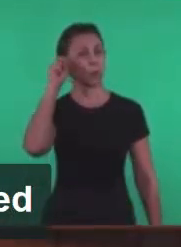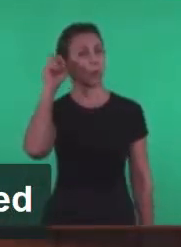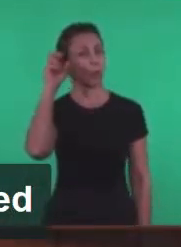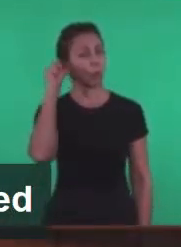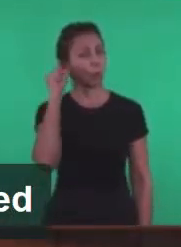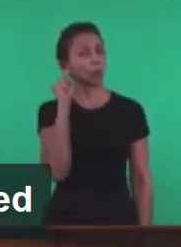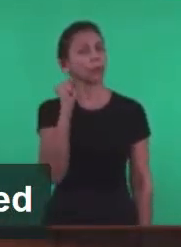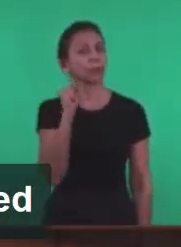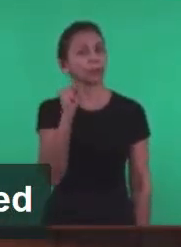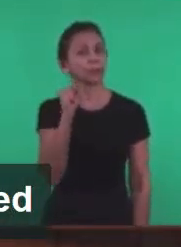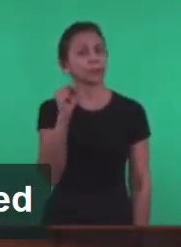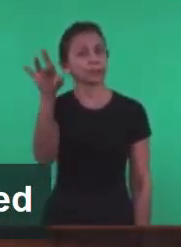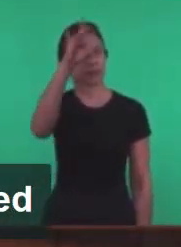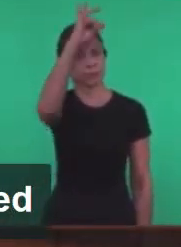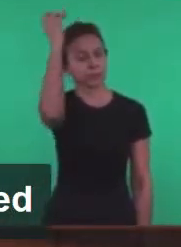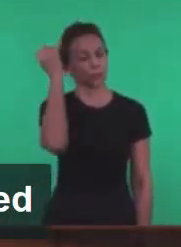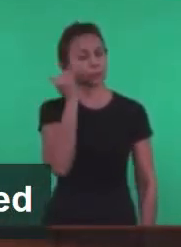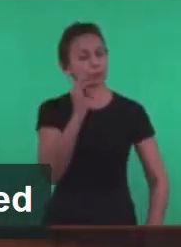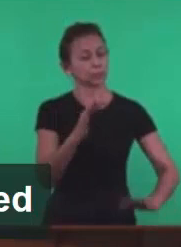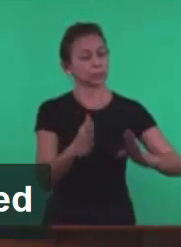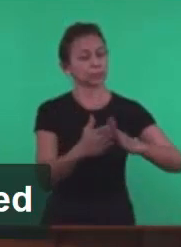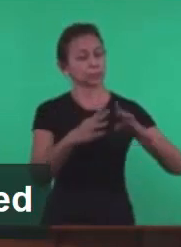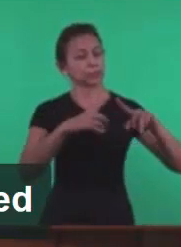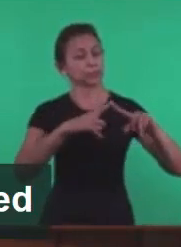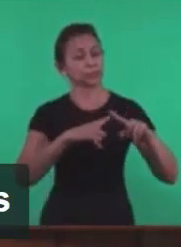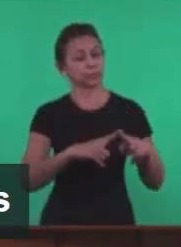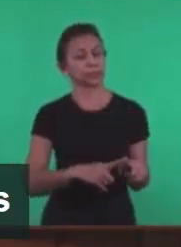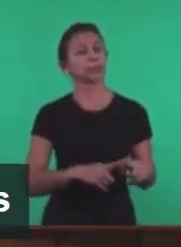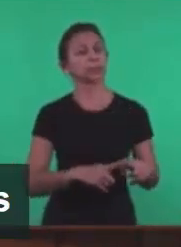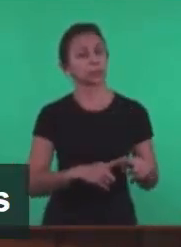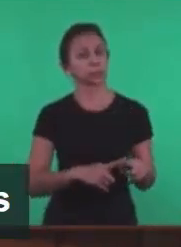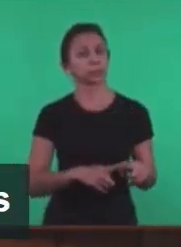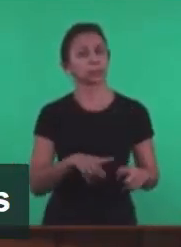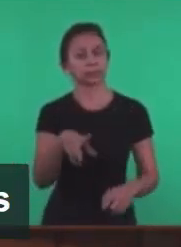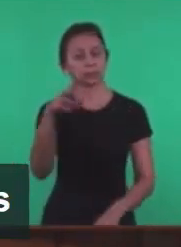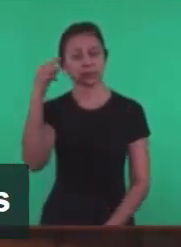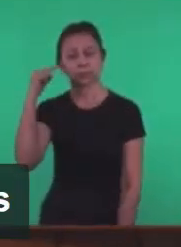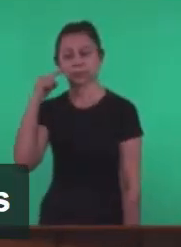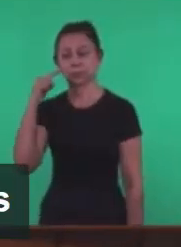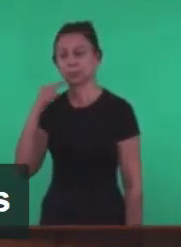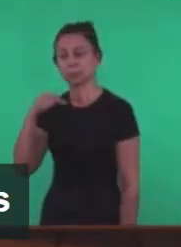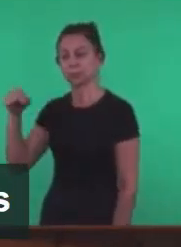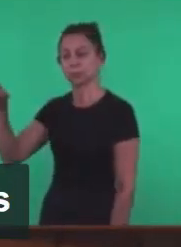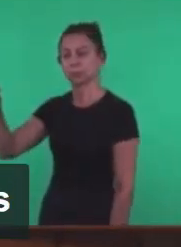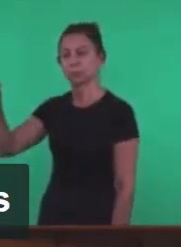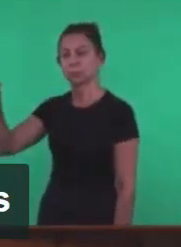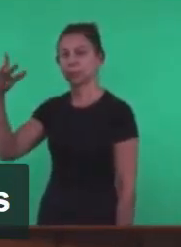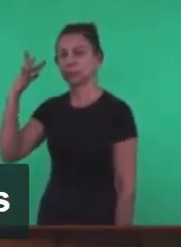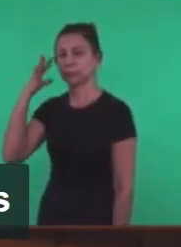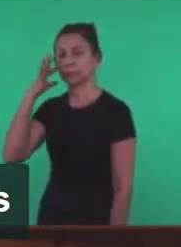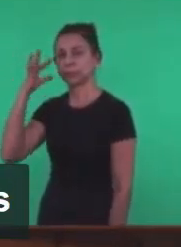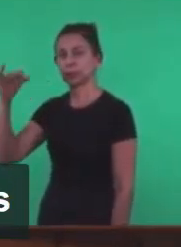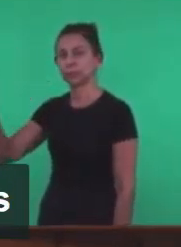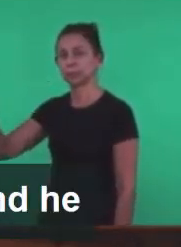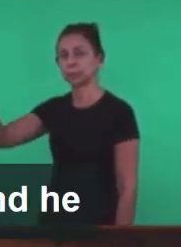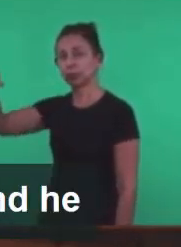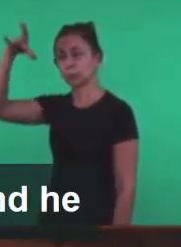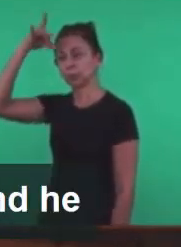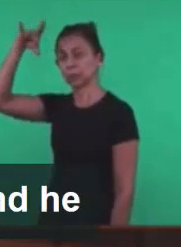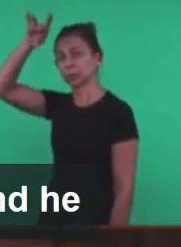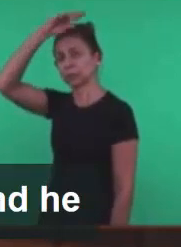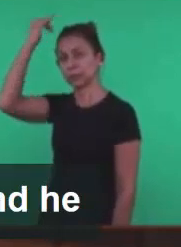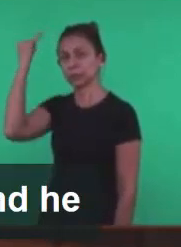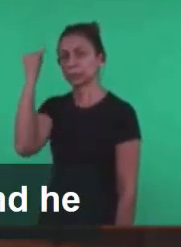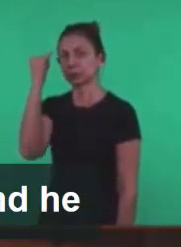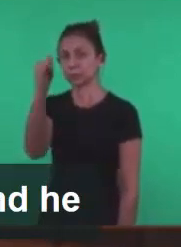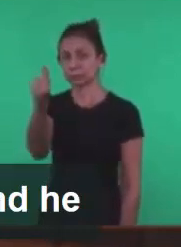que o Espírito Diz às igrejas Está precedido Da promessa No versículo 12 Ao que vencer Eu